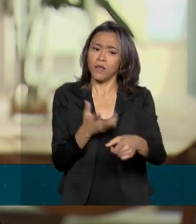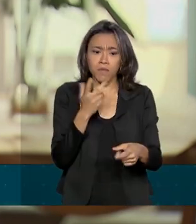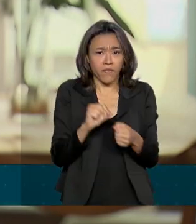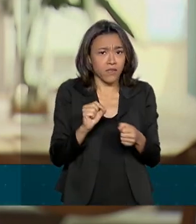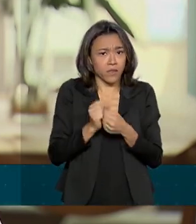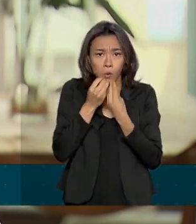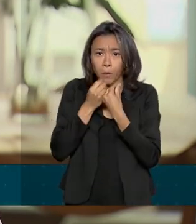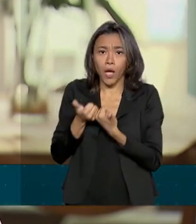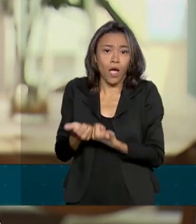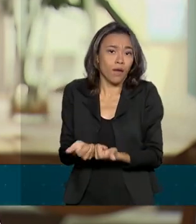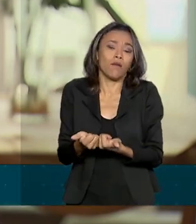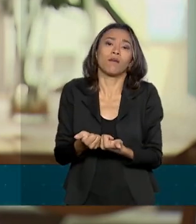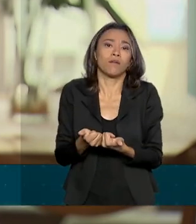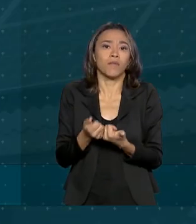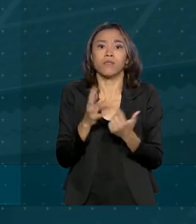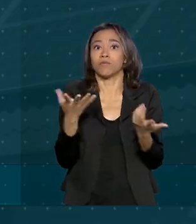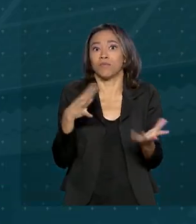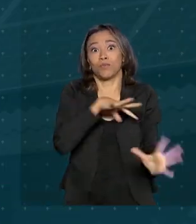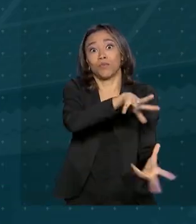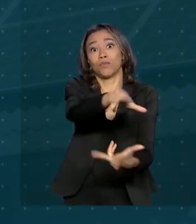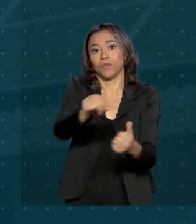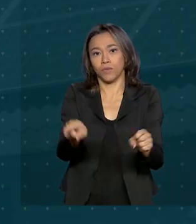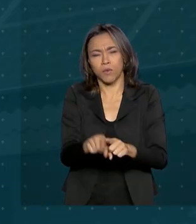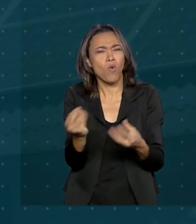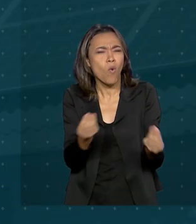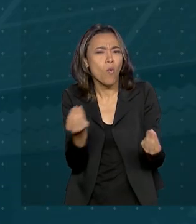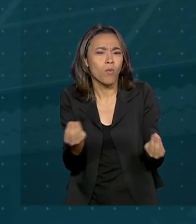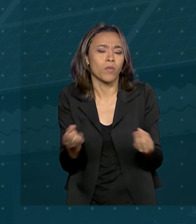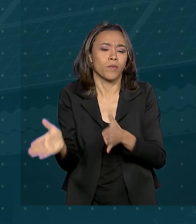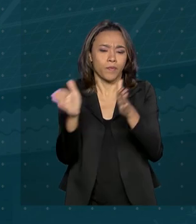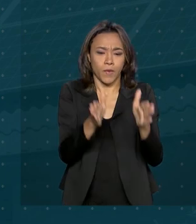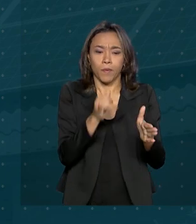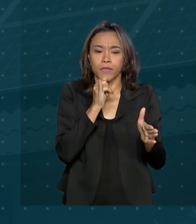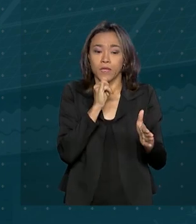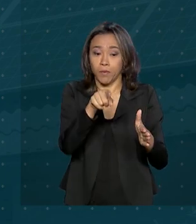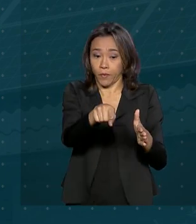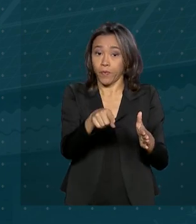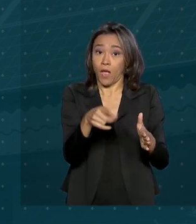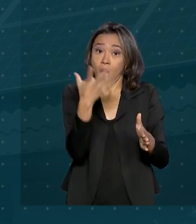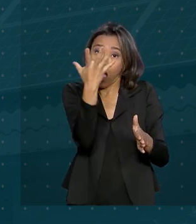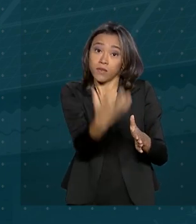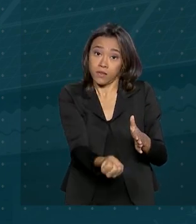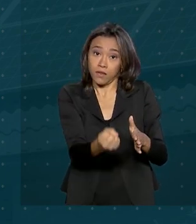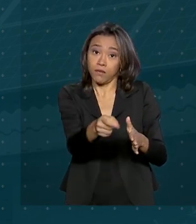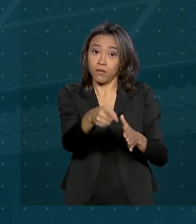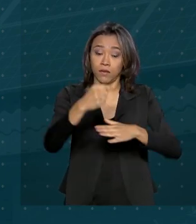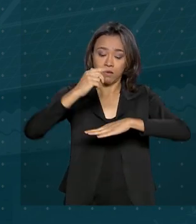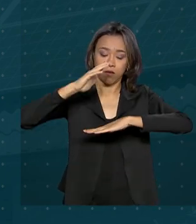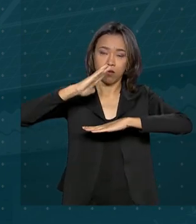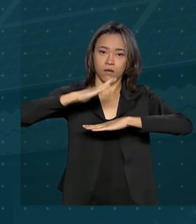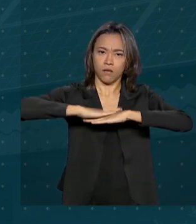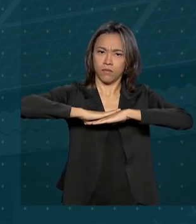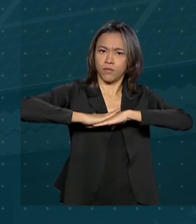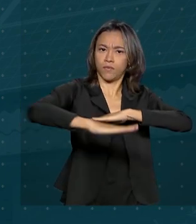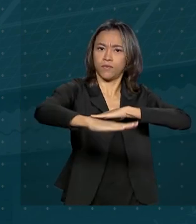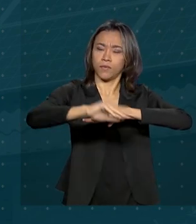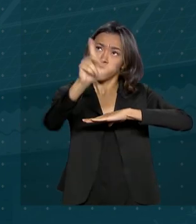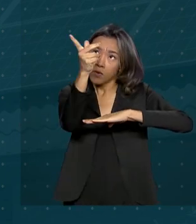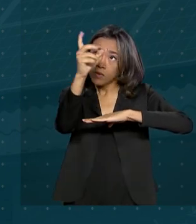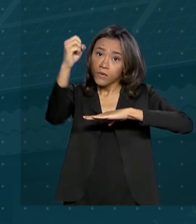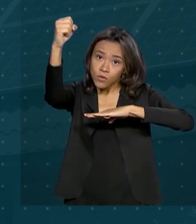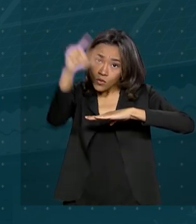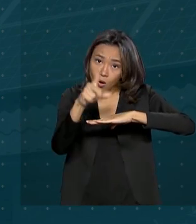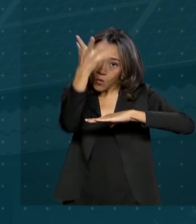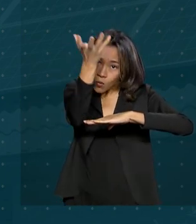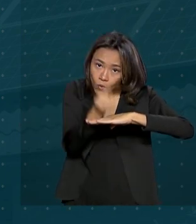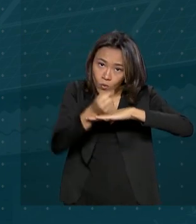só para mim, mas para o planeta todo. Funciona assim. Quando o consumidor adere à geração distribuída, ou seja, produz a própria